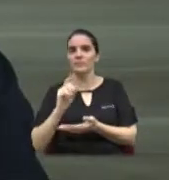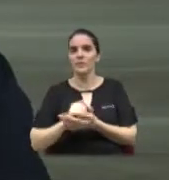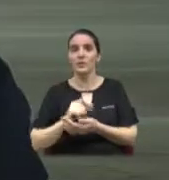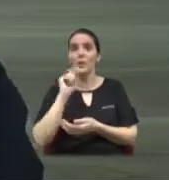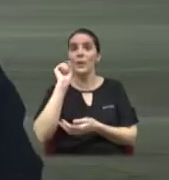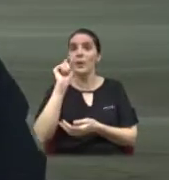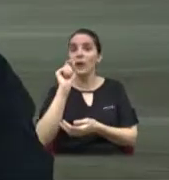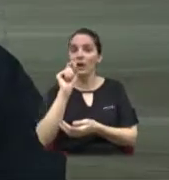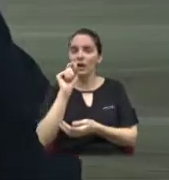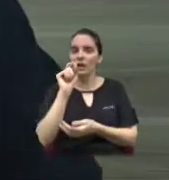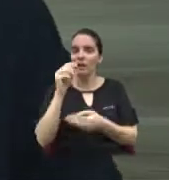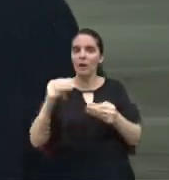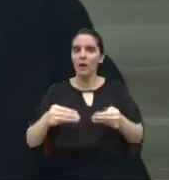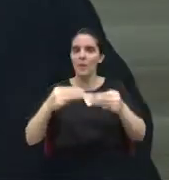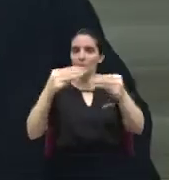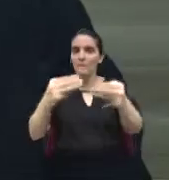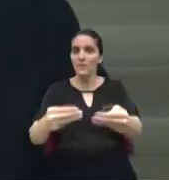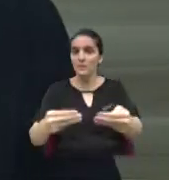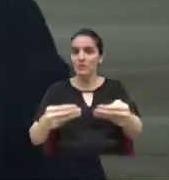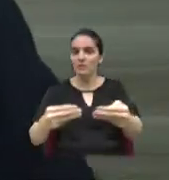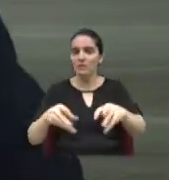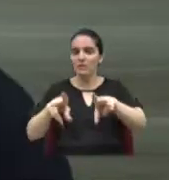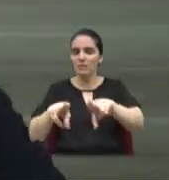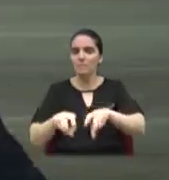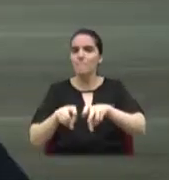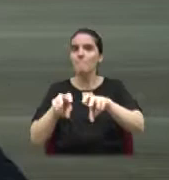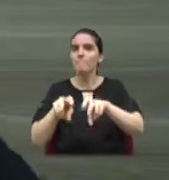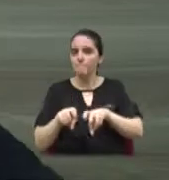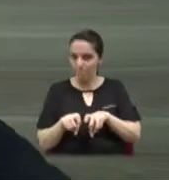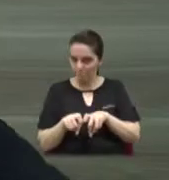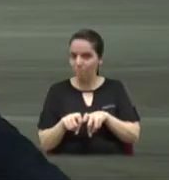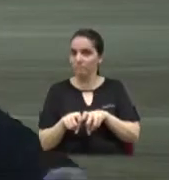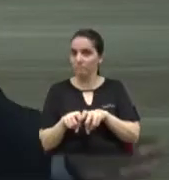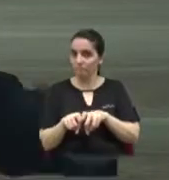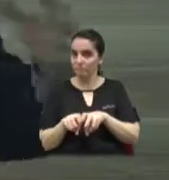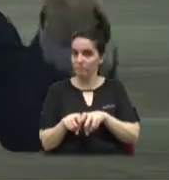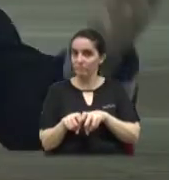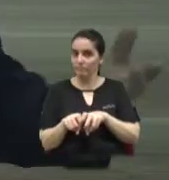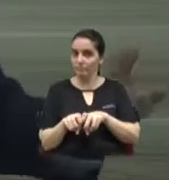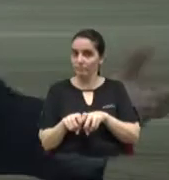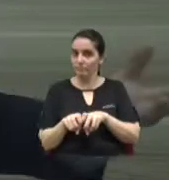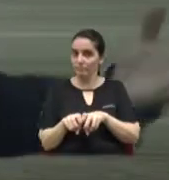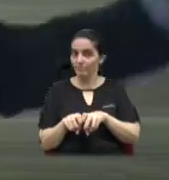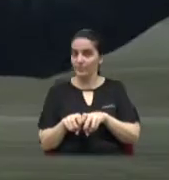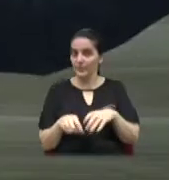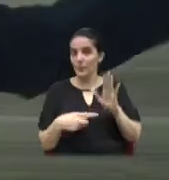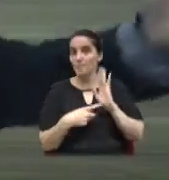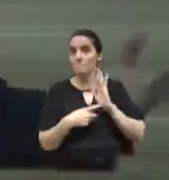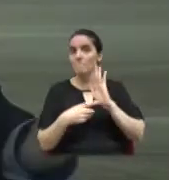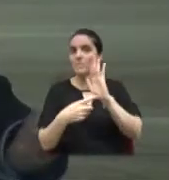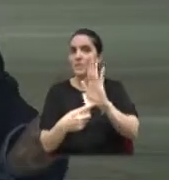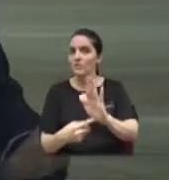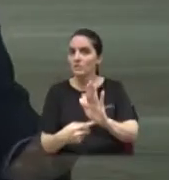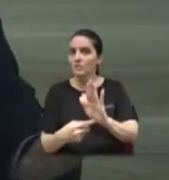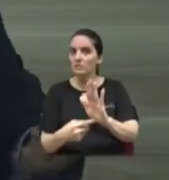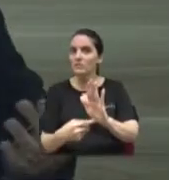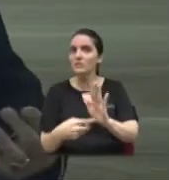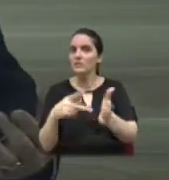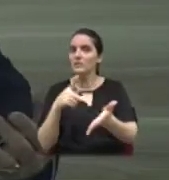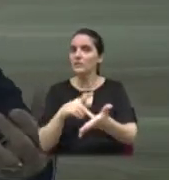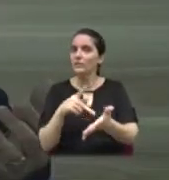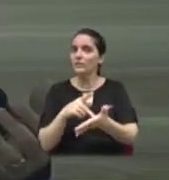sim a UEDA e o Ministério da Agricultura. Ou seja, dá indícios que tem alguém realmente